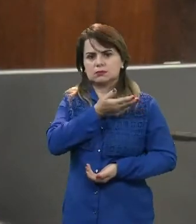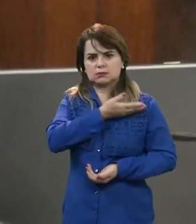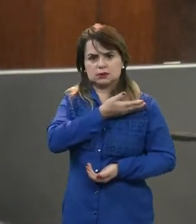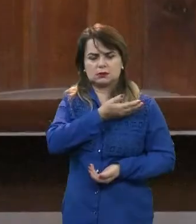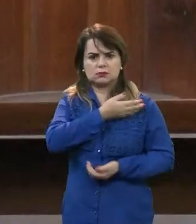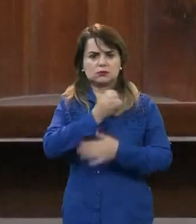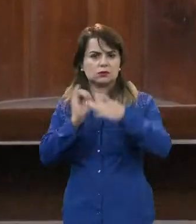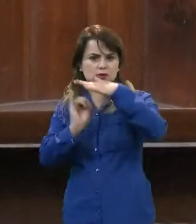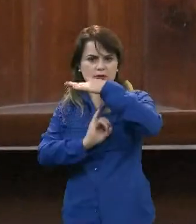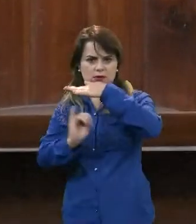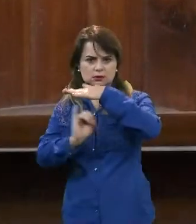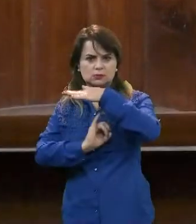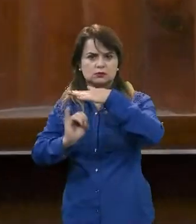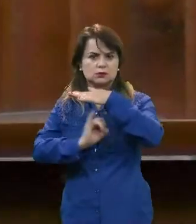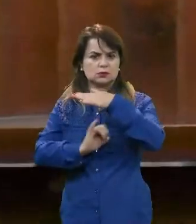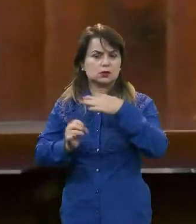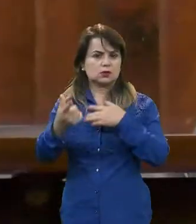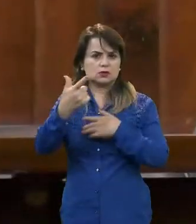instituições,